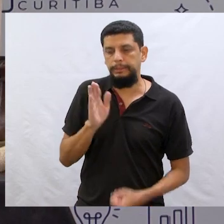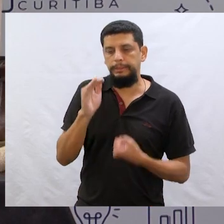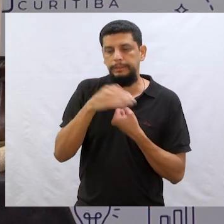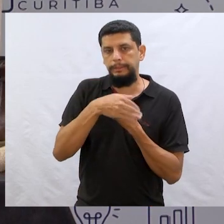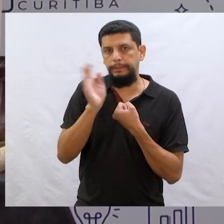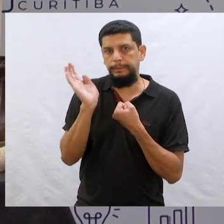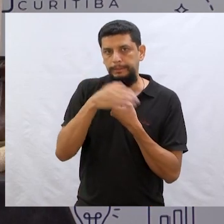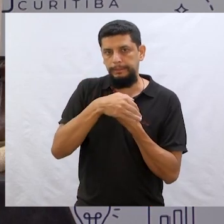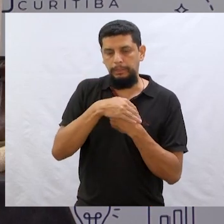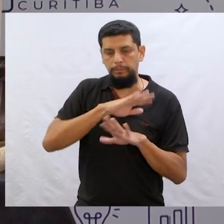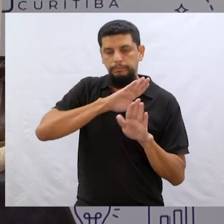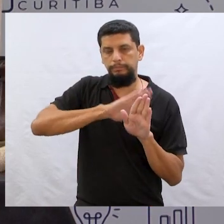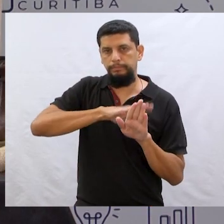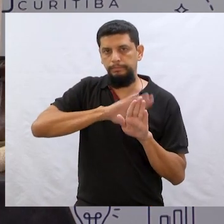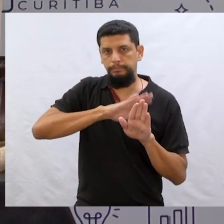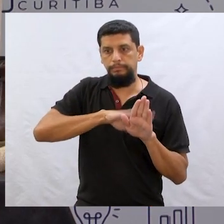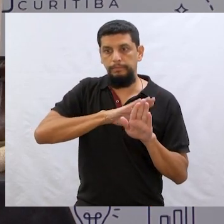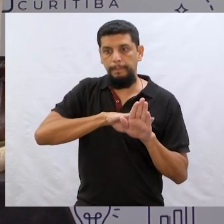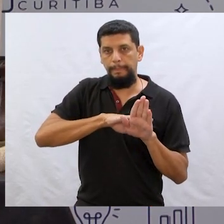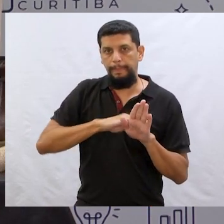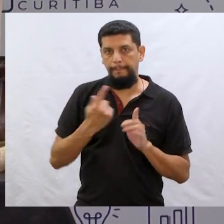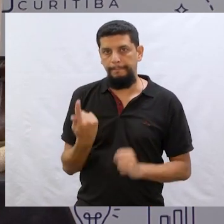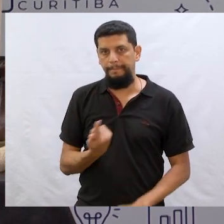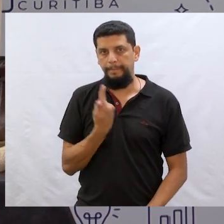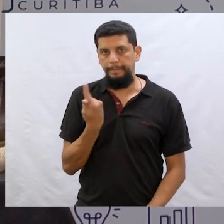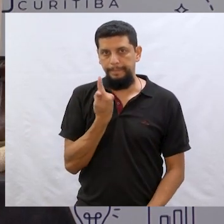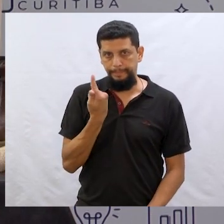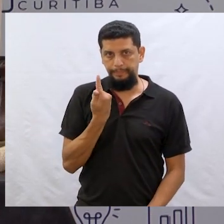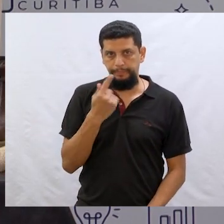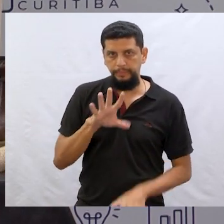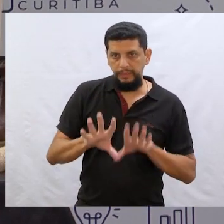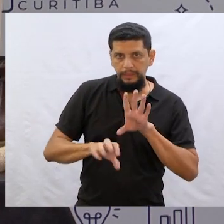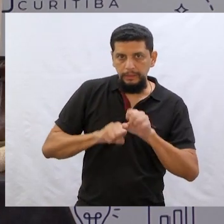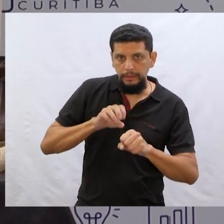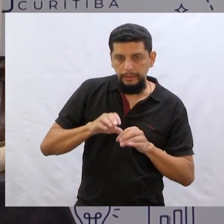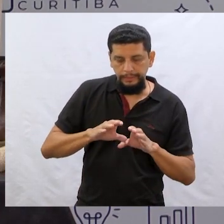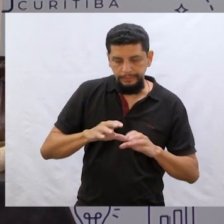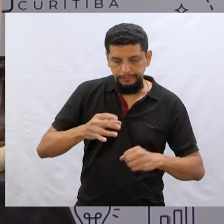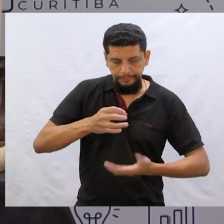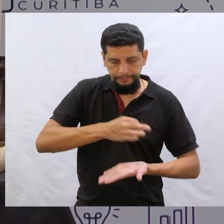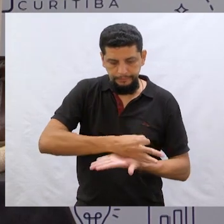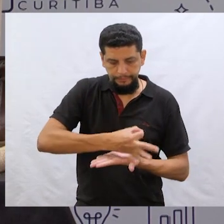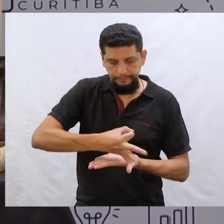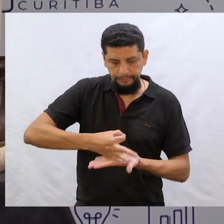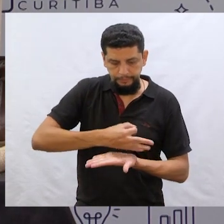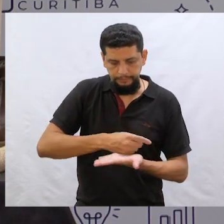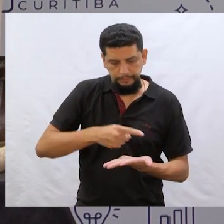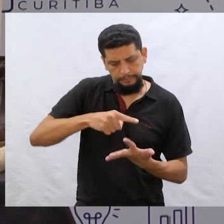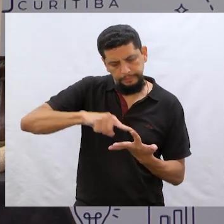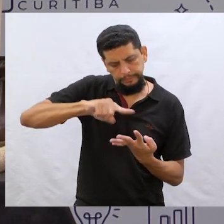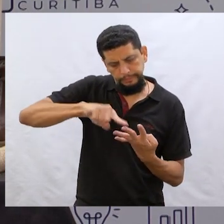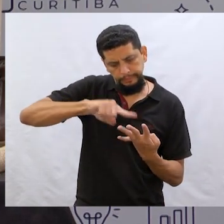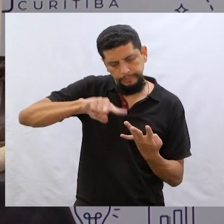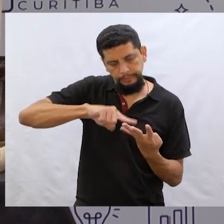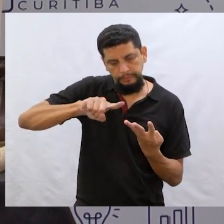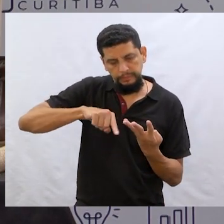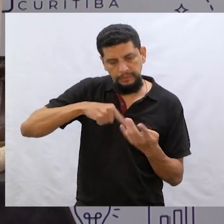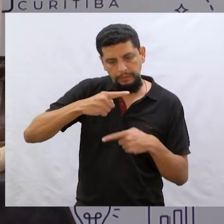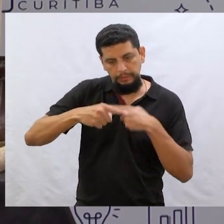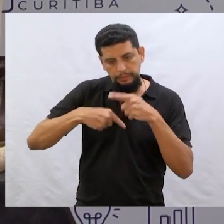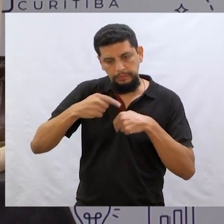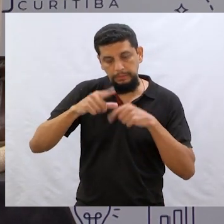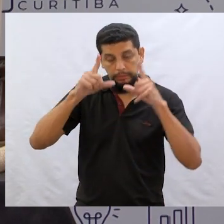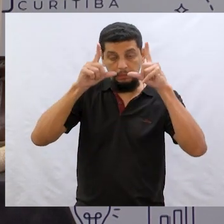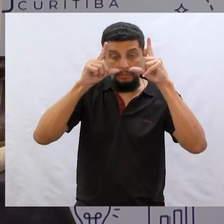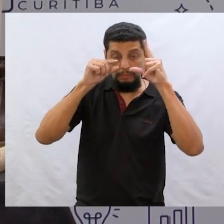estava escondido atrás do armário. O gigante, então, pegou um saco de moedas e começou a contar. E